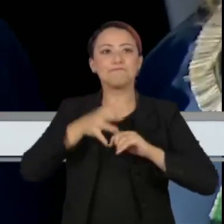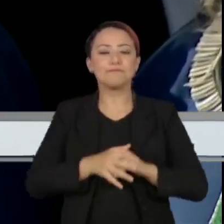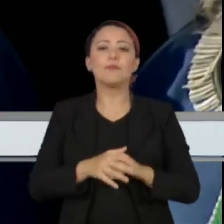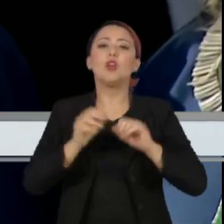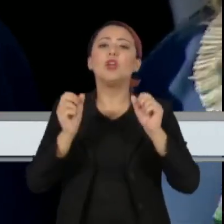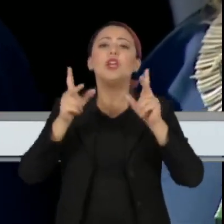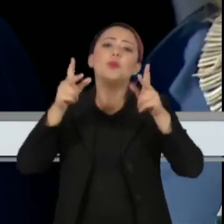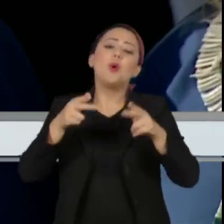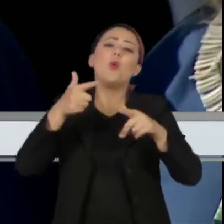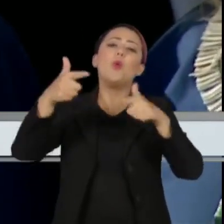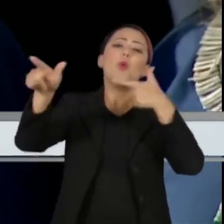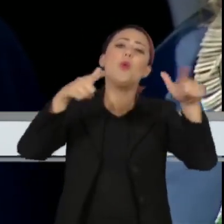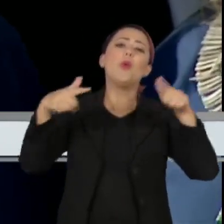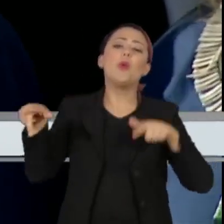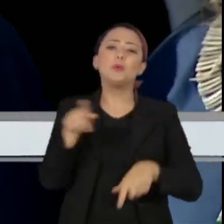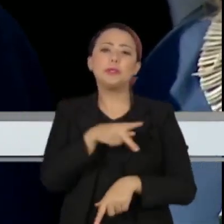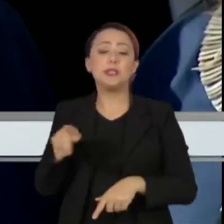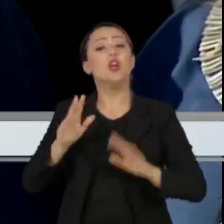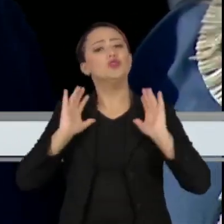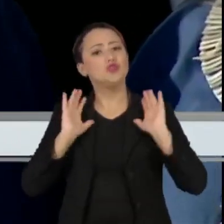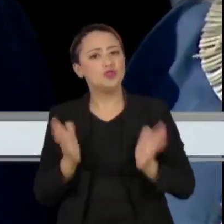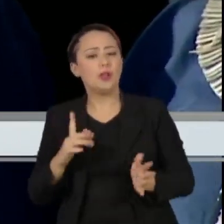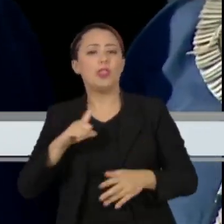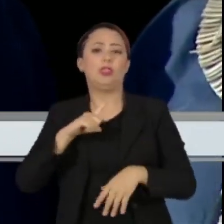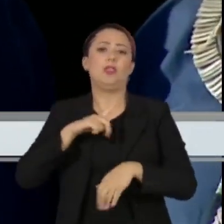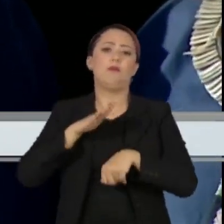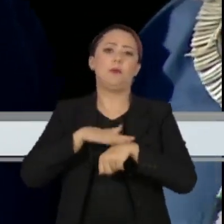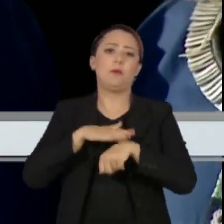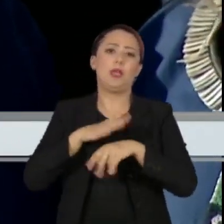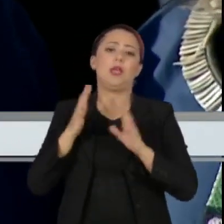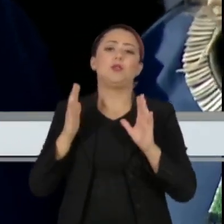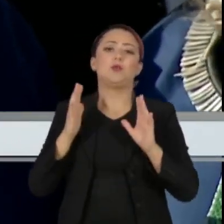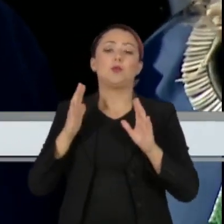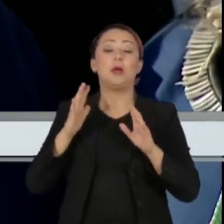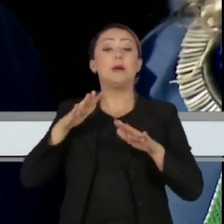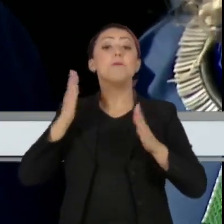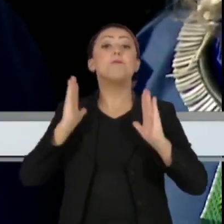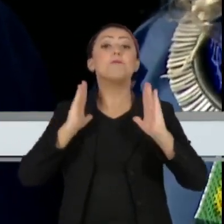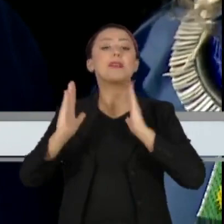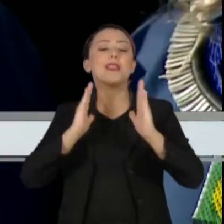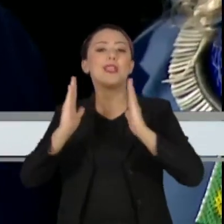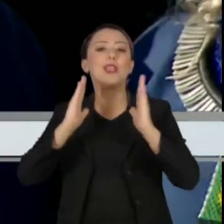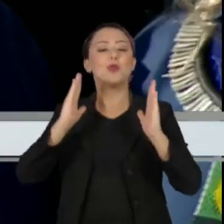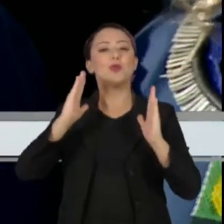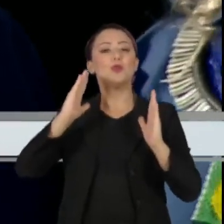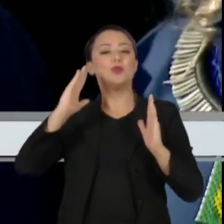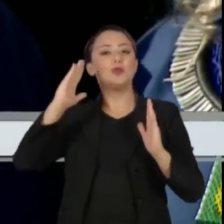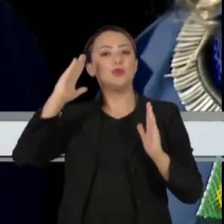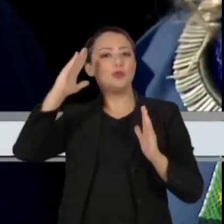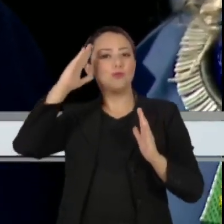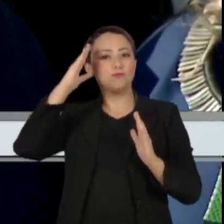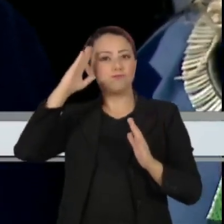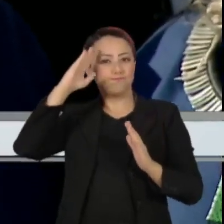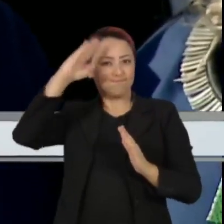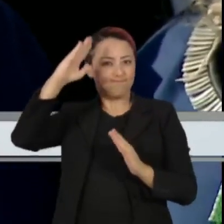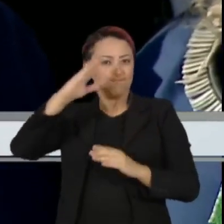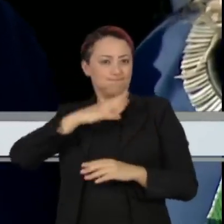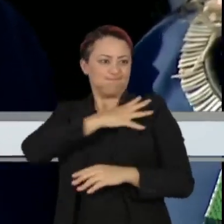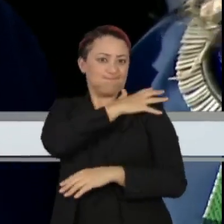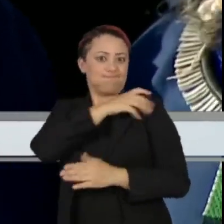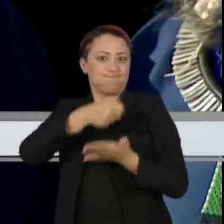presidentes. Algumas vezes teve situações, durante o regime militar, que não tinha ninguém. O presidente falava para ninguém, né?